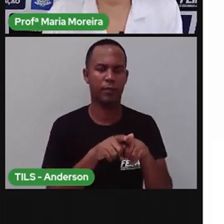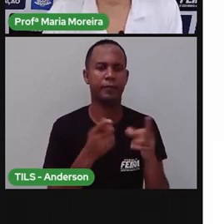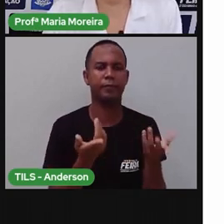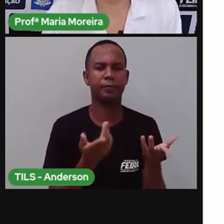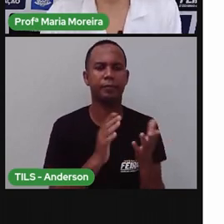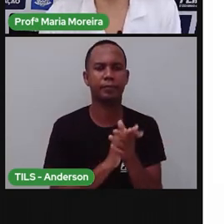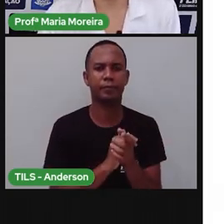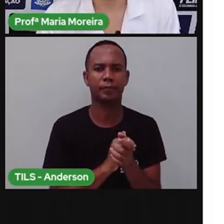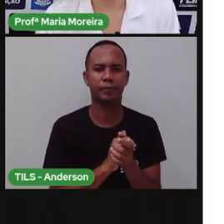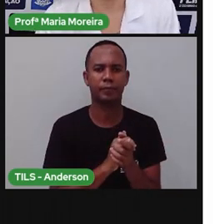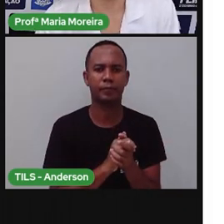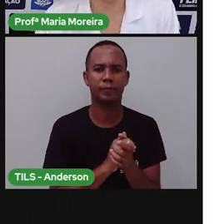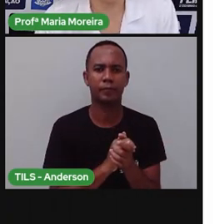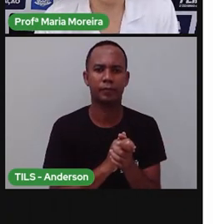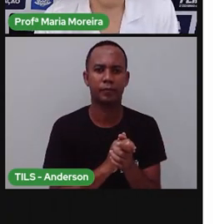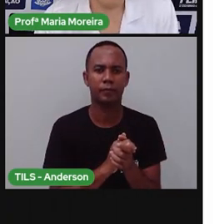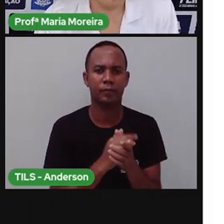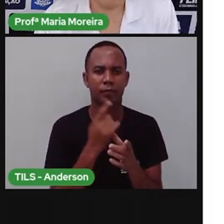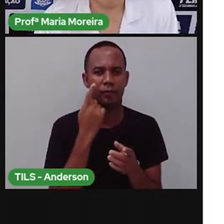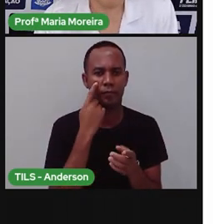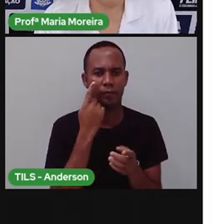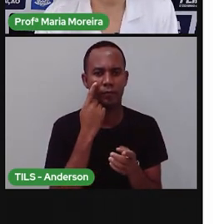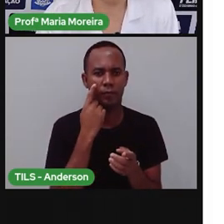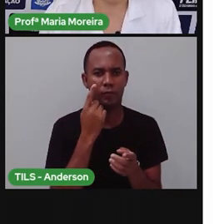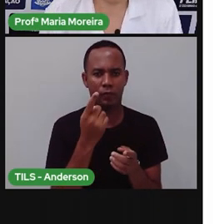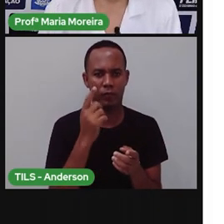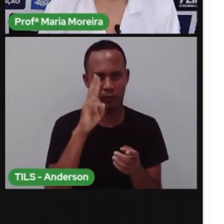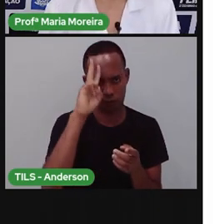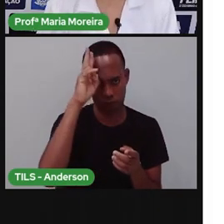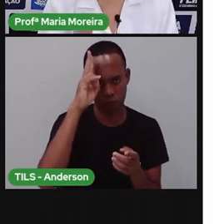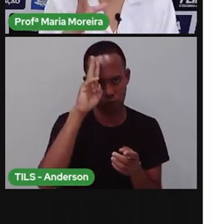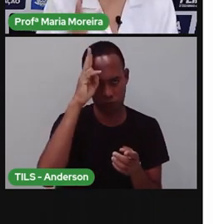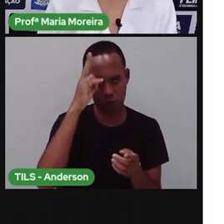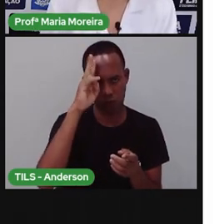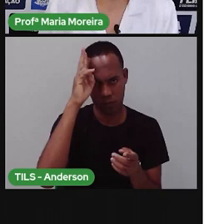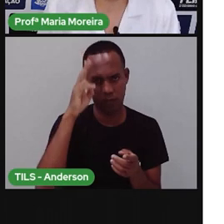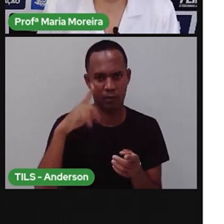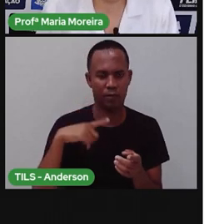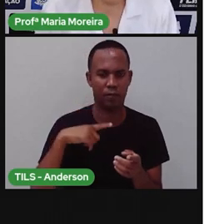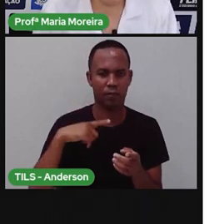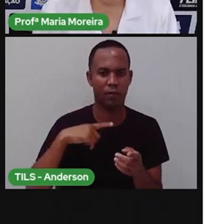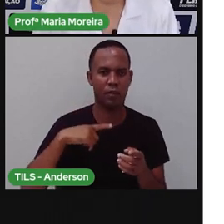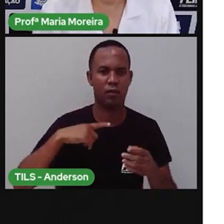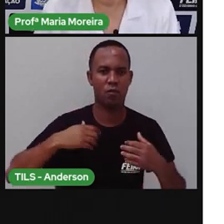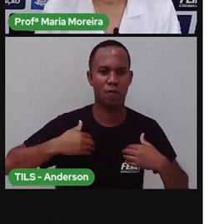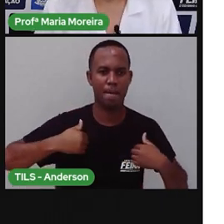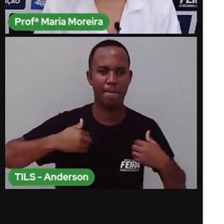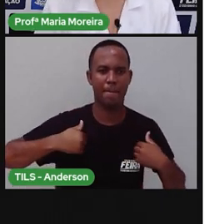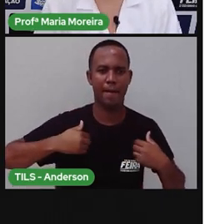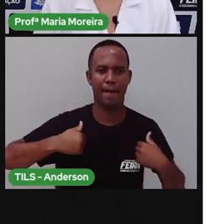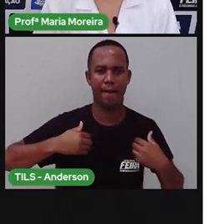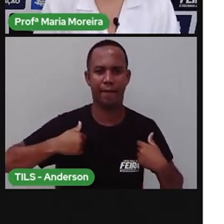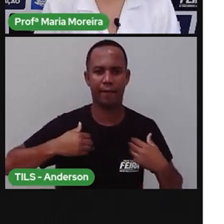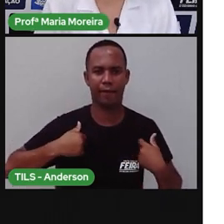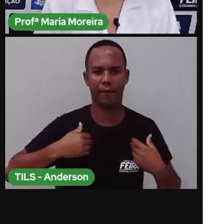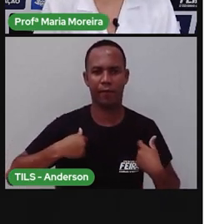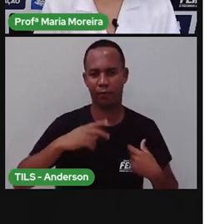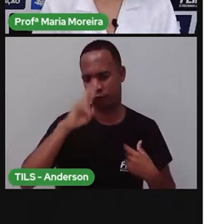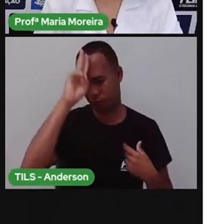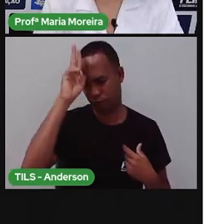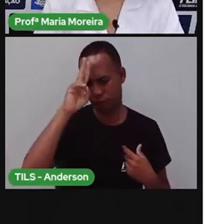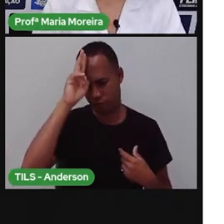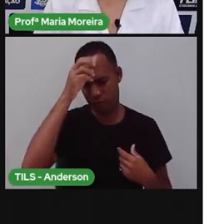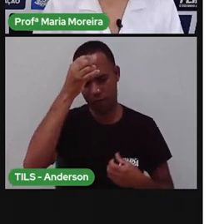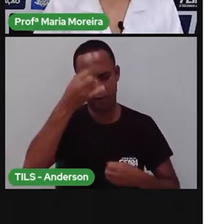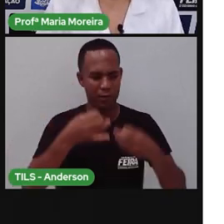Vamos lá. Vamos ouvir, tá? Uma historinha aqui. Tem um macaquinho aí, que é um ser vivo. Que vai contar uma historinha,